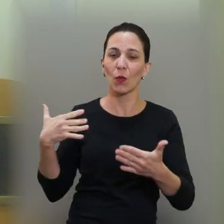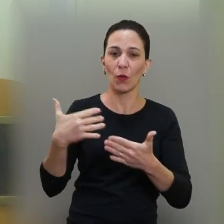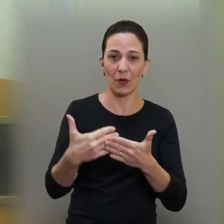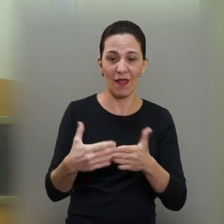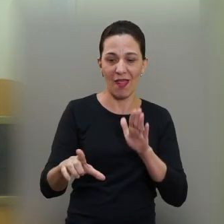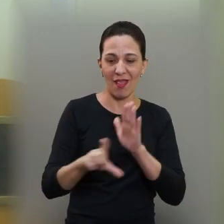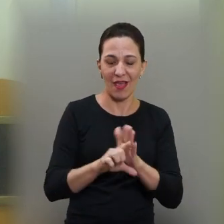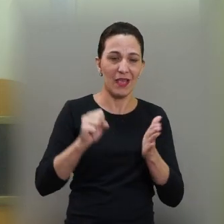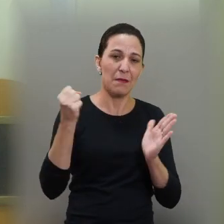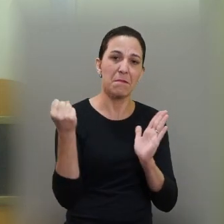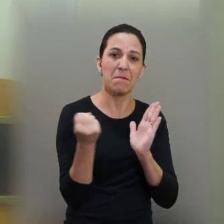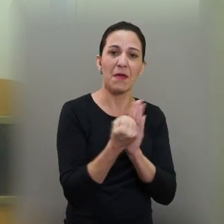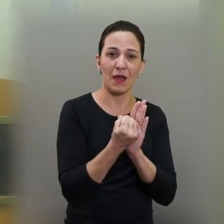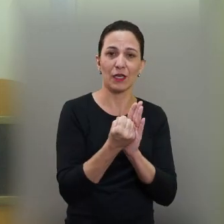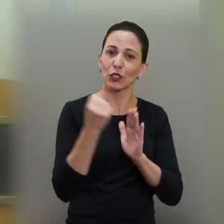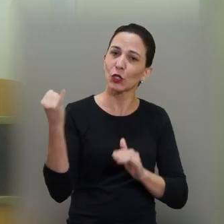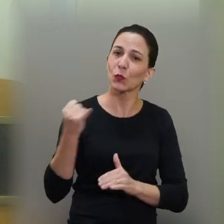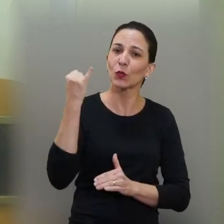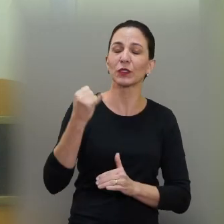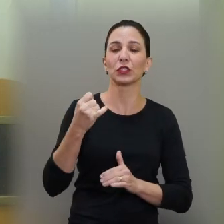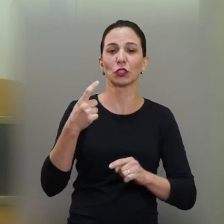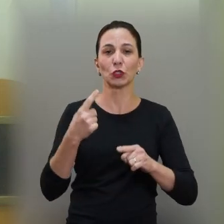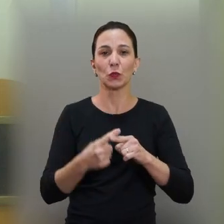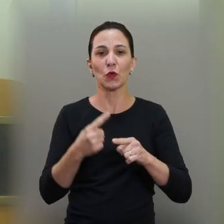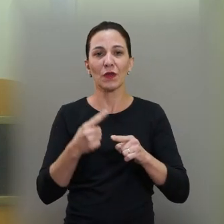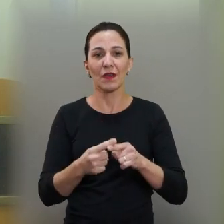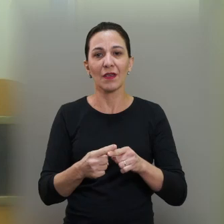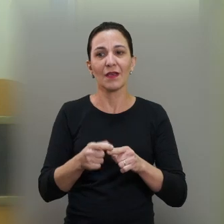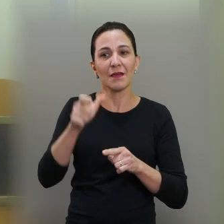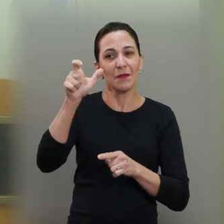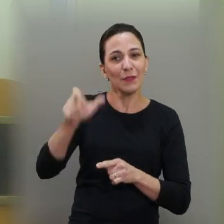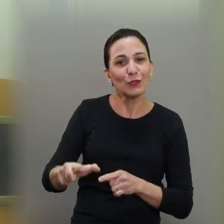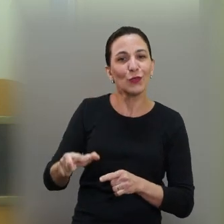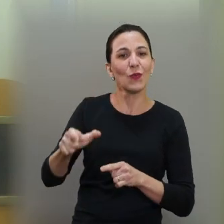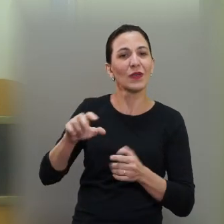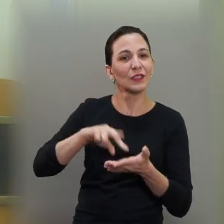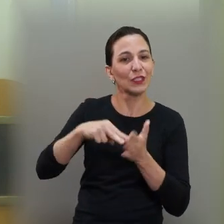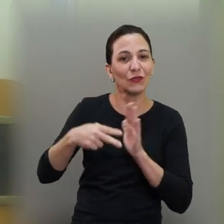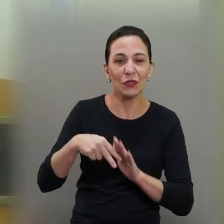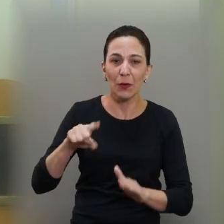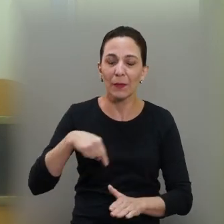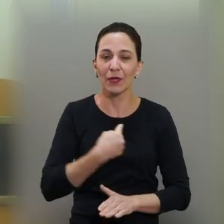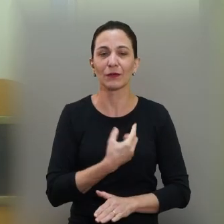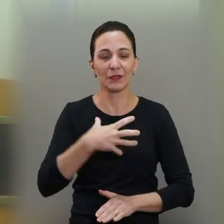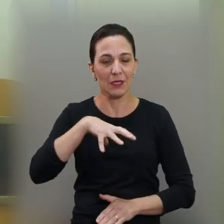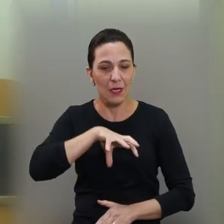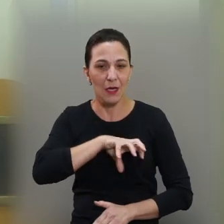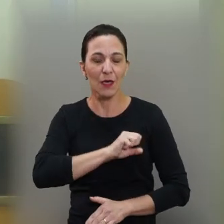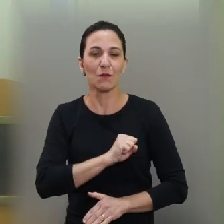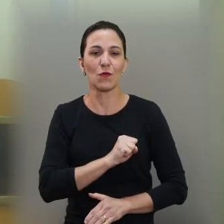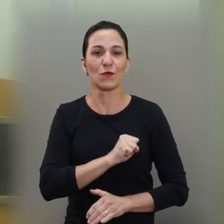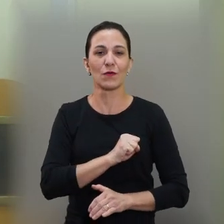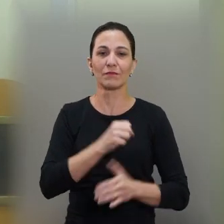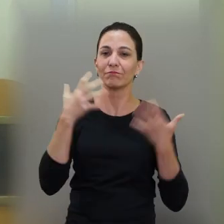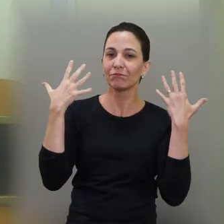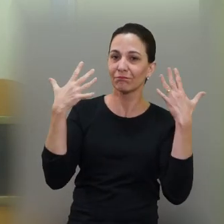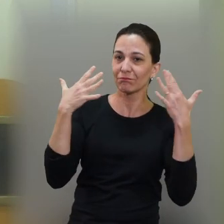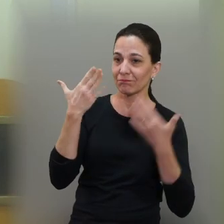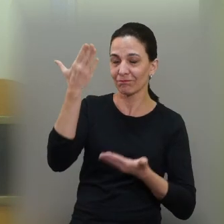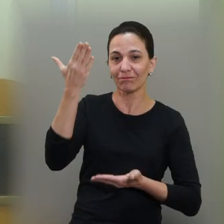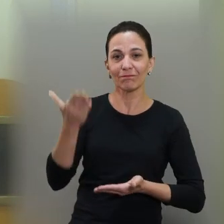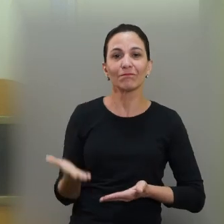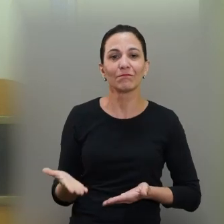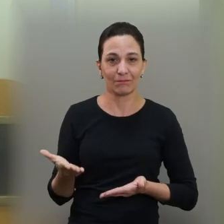ela é de tamanho e envergadura, e, em consequência, o que o Zé representa para a gente. Amor, Zé.